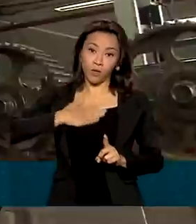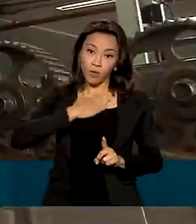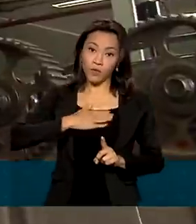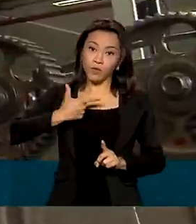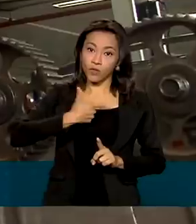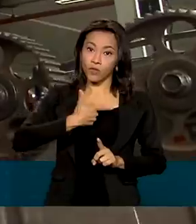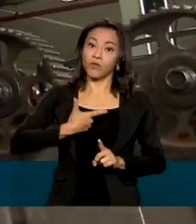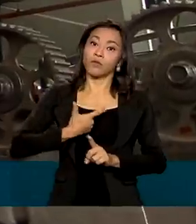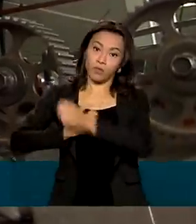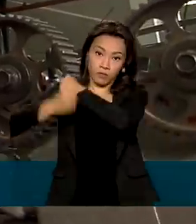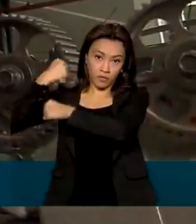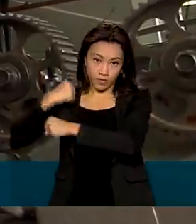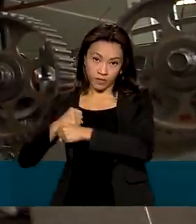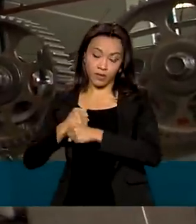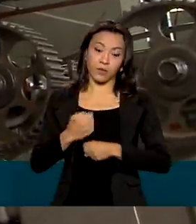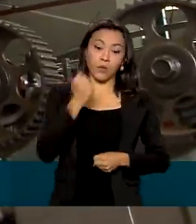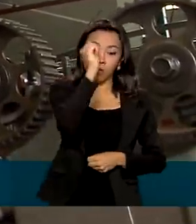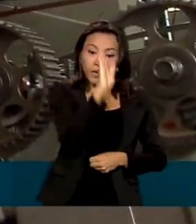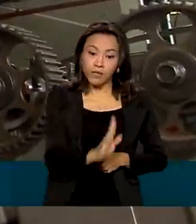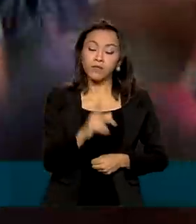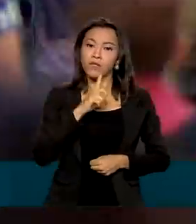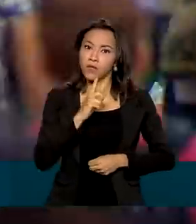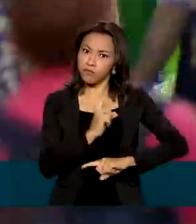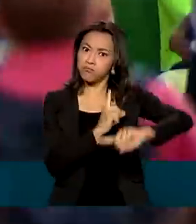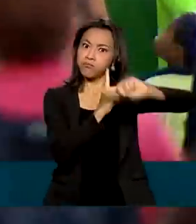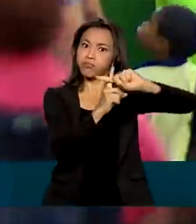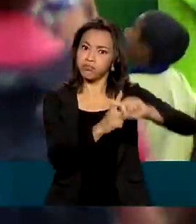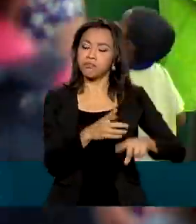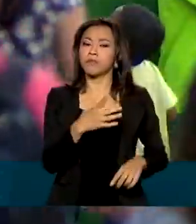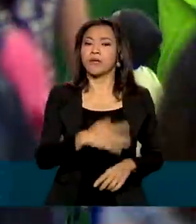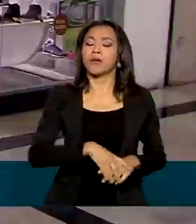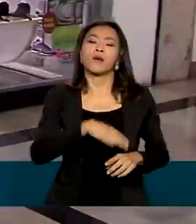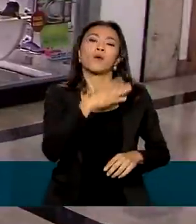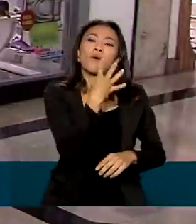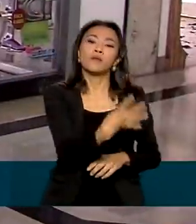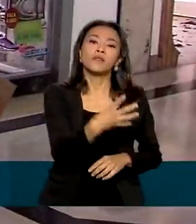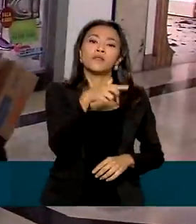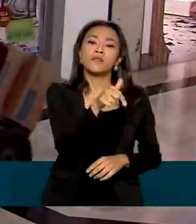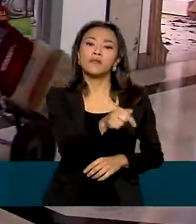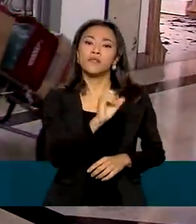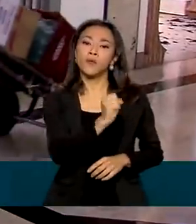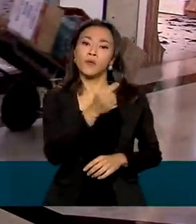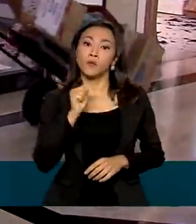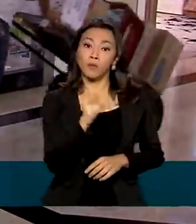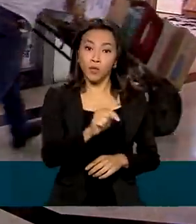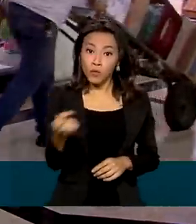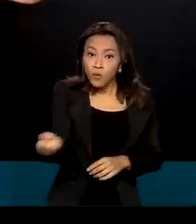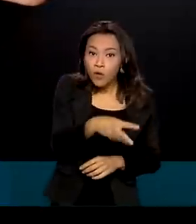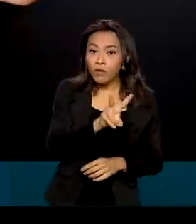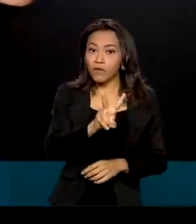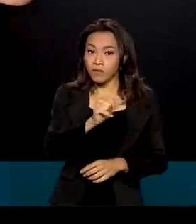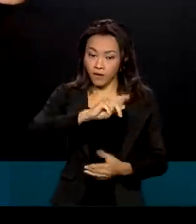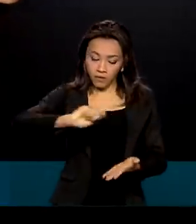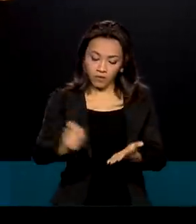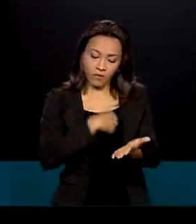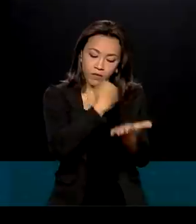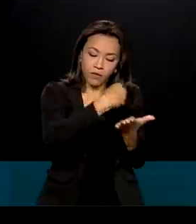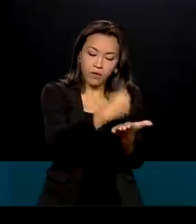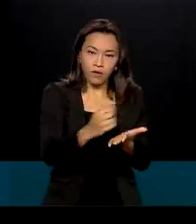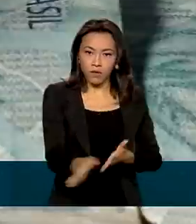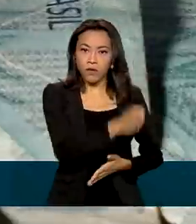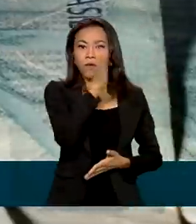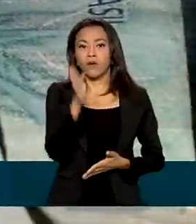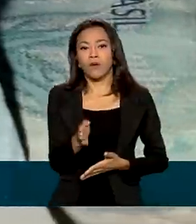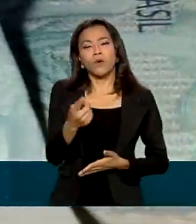ano, o Brasil registrou saldo de mais de 478 mil novas vagas com carteira assinada. O salário médio de